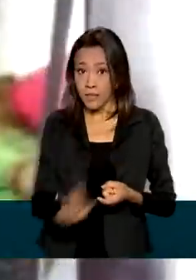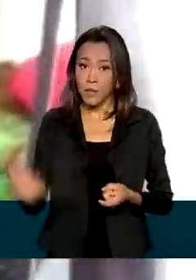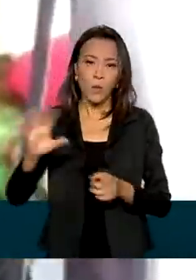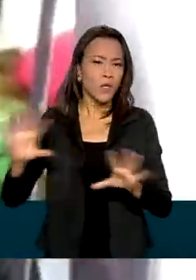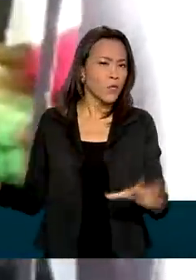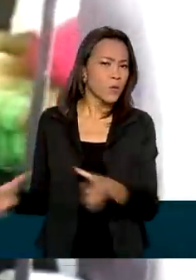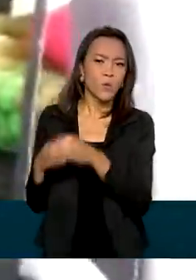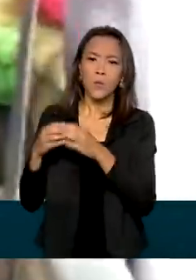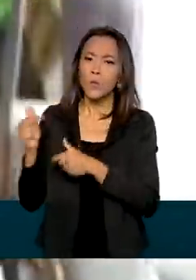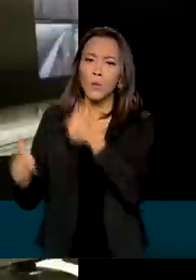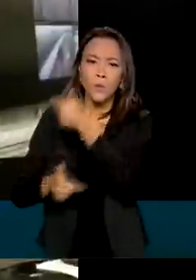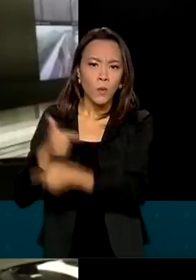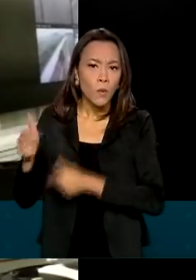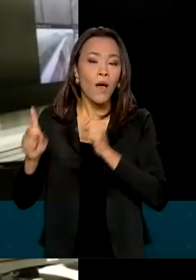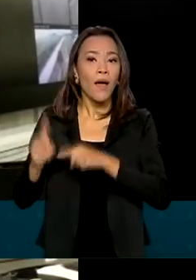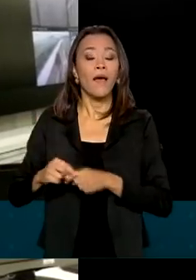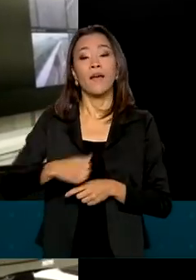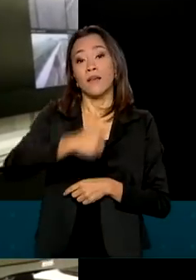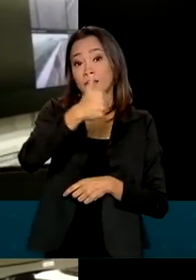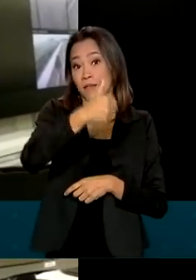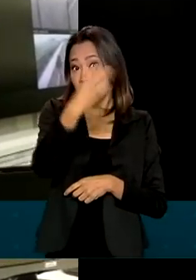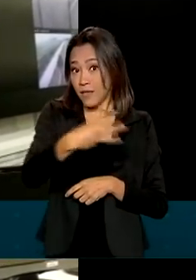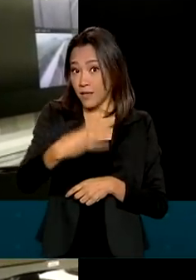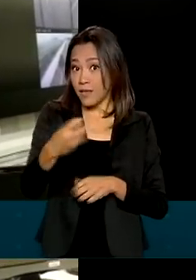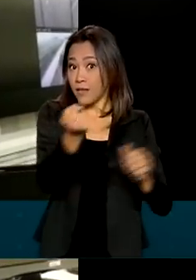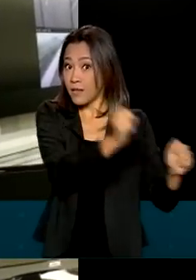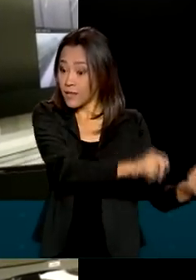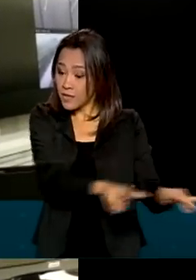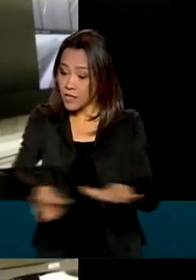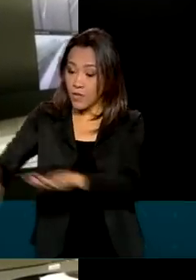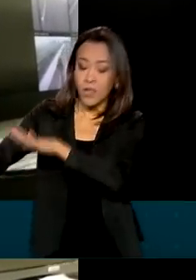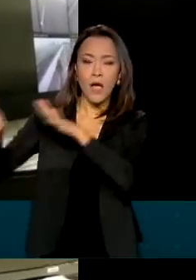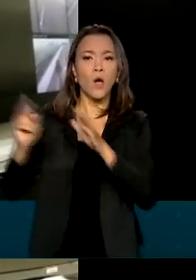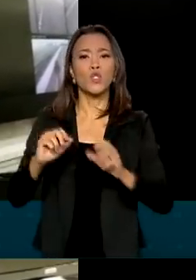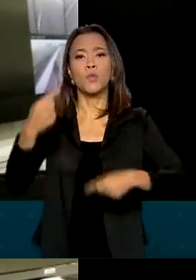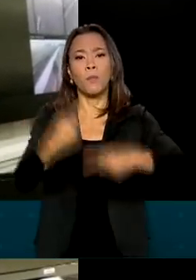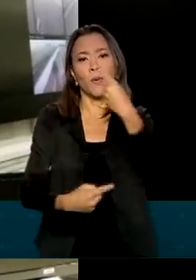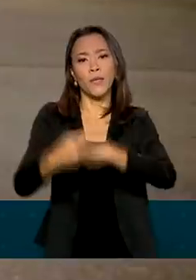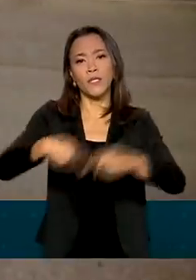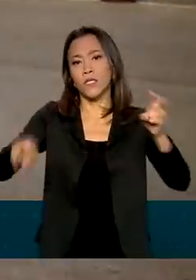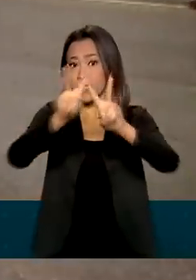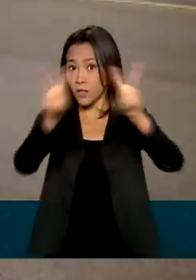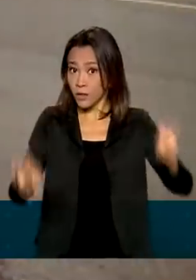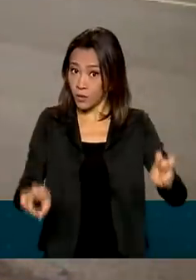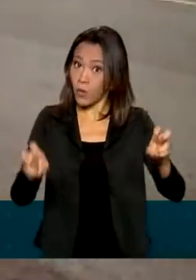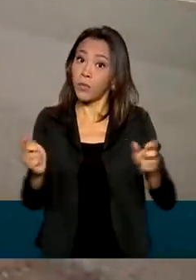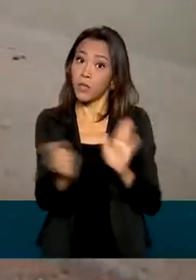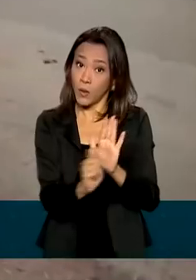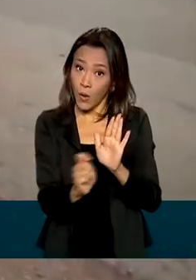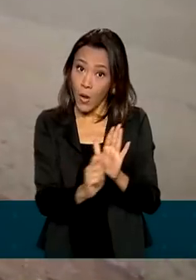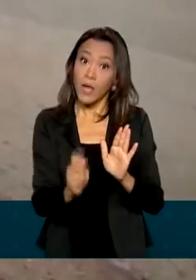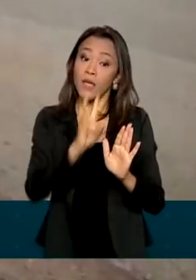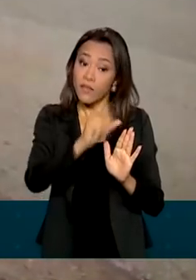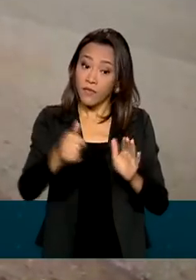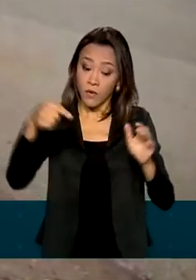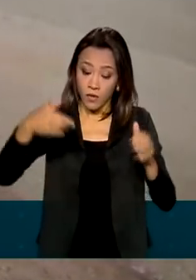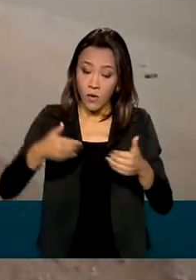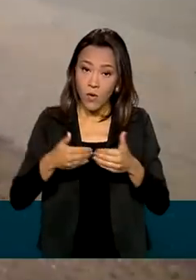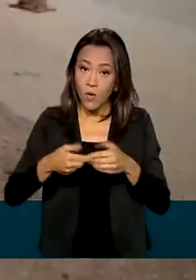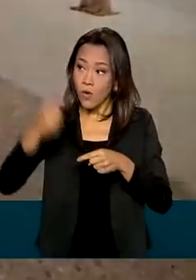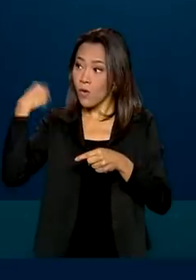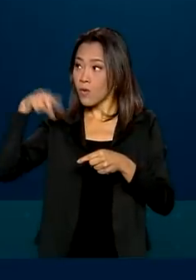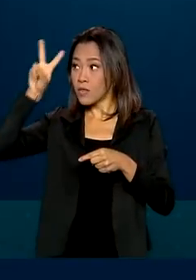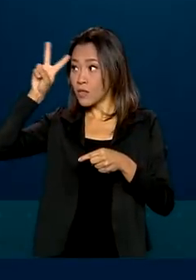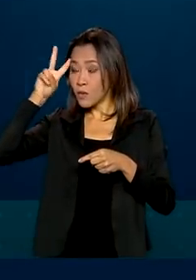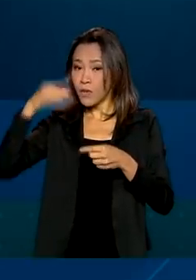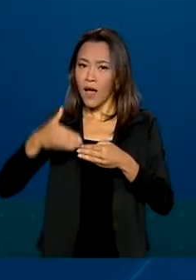parte da 23ª Semana Nacional de Políticas sobre Drogas, que começou nesta segunda e vai até sábado, dia 26.